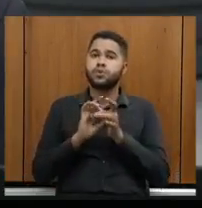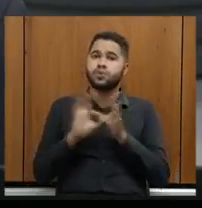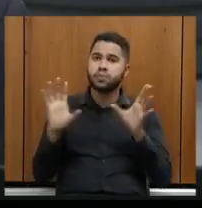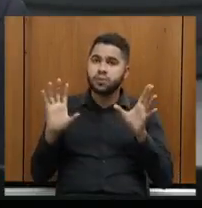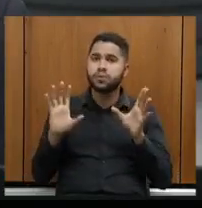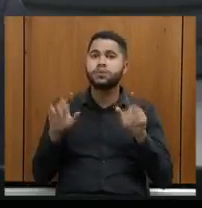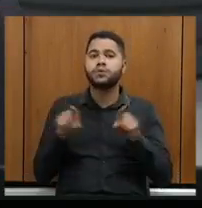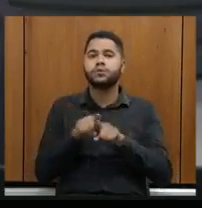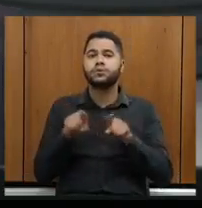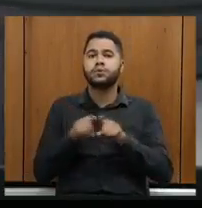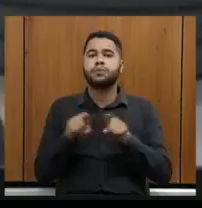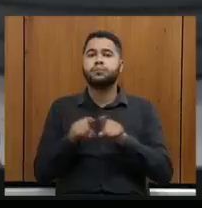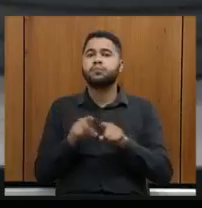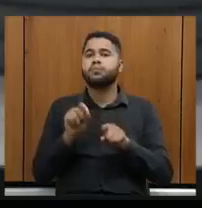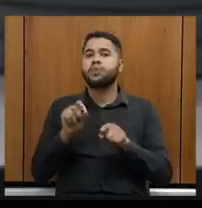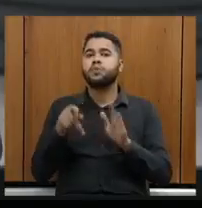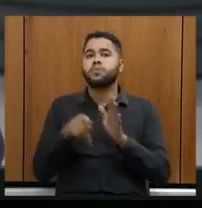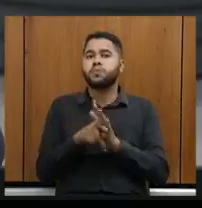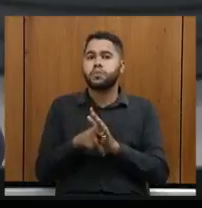mesa como na tribuna.